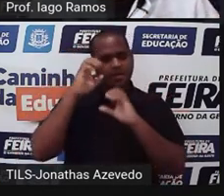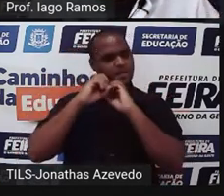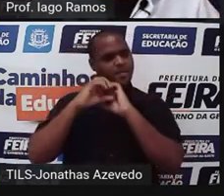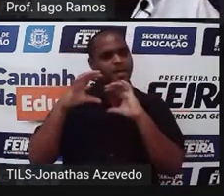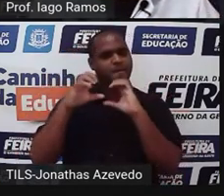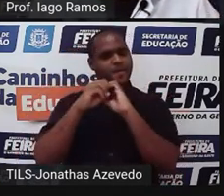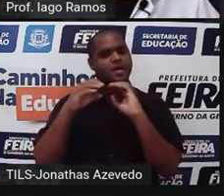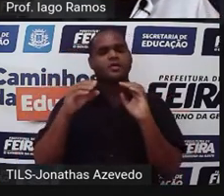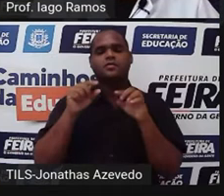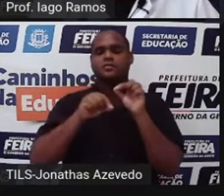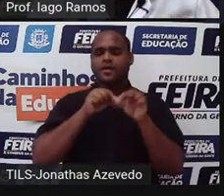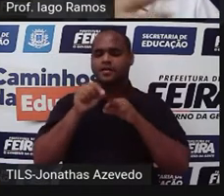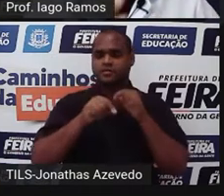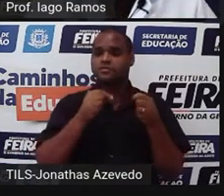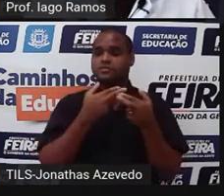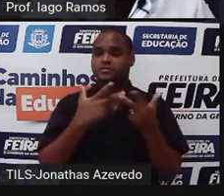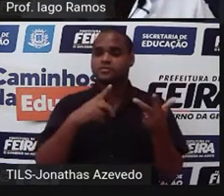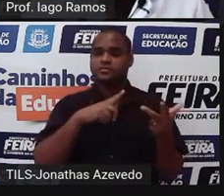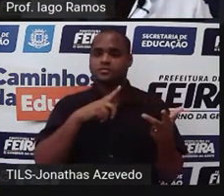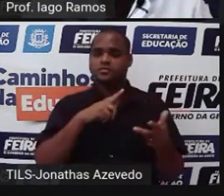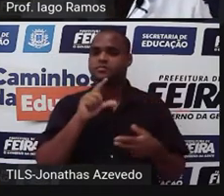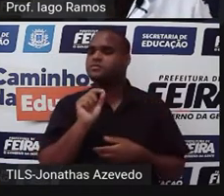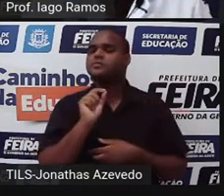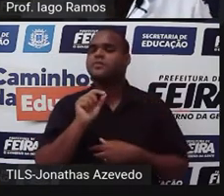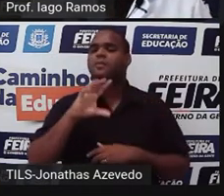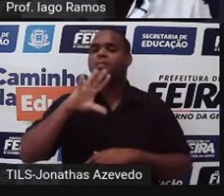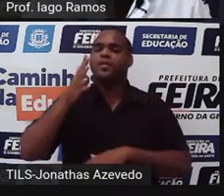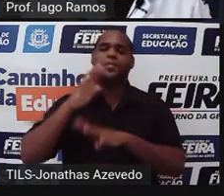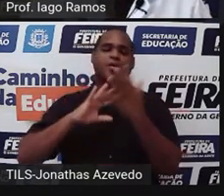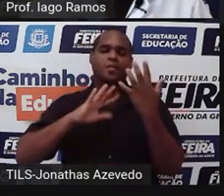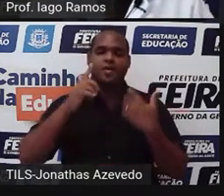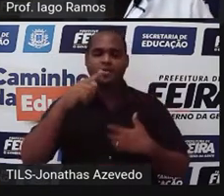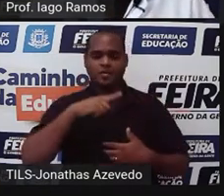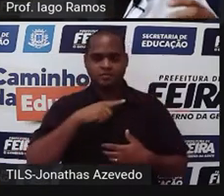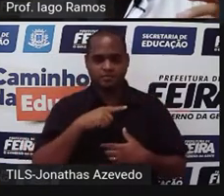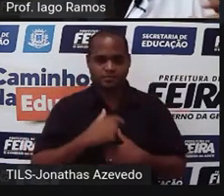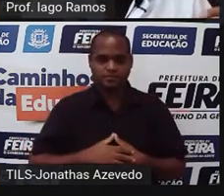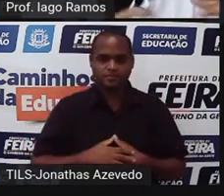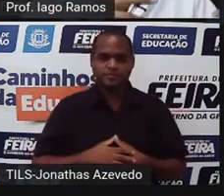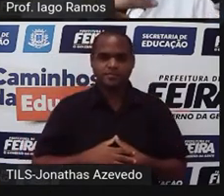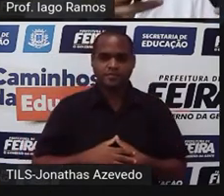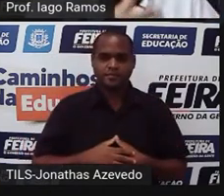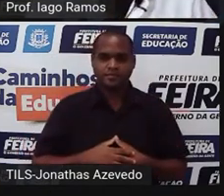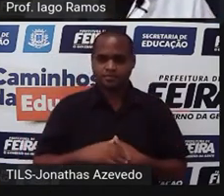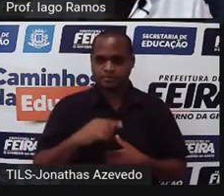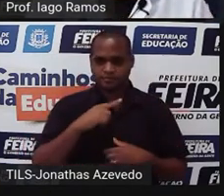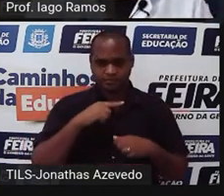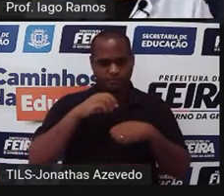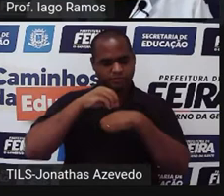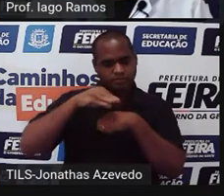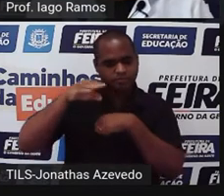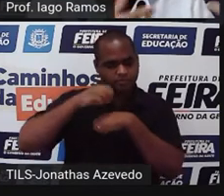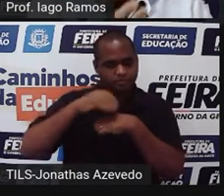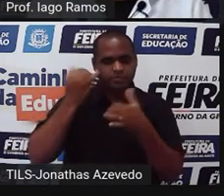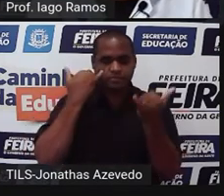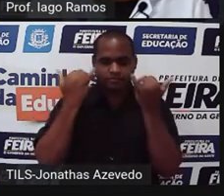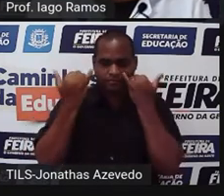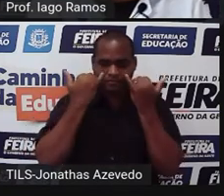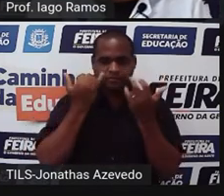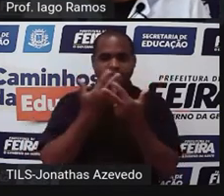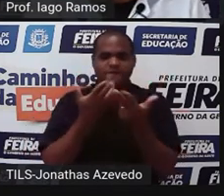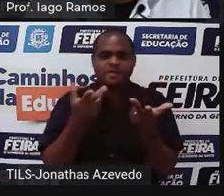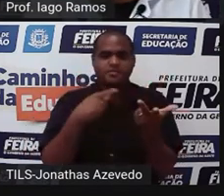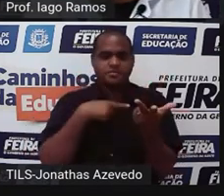passa com determinado acontecimento, tá bom? Com determinadas informações, dados,